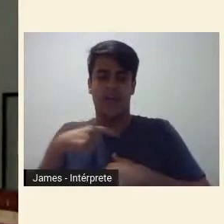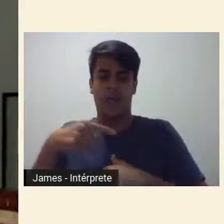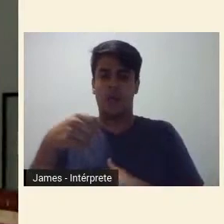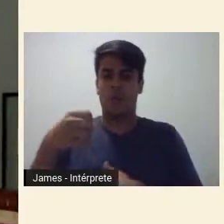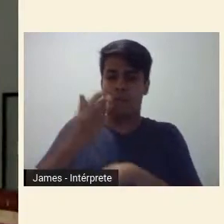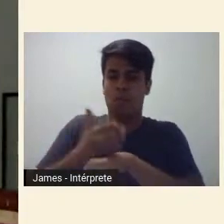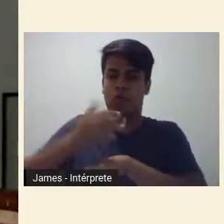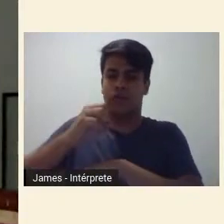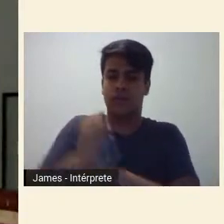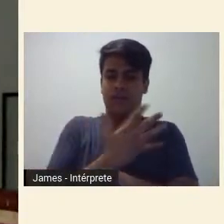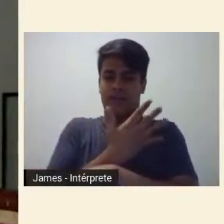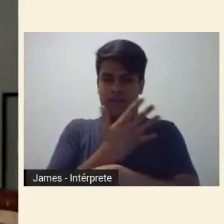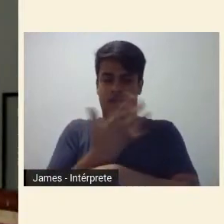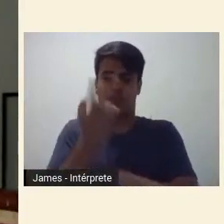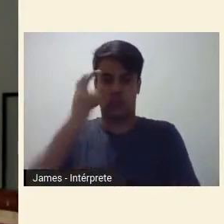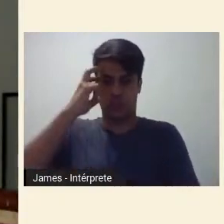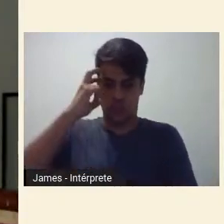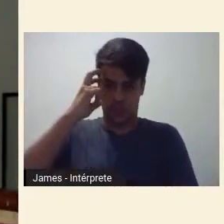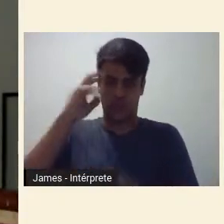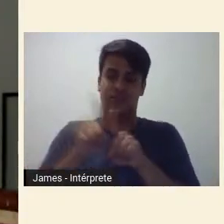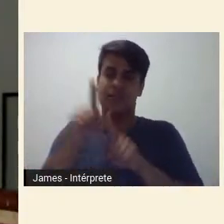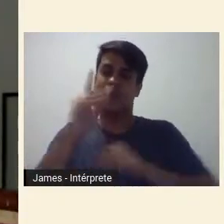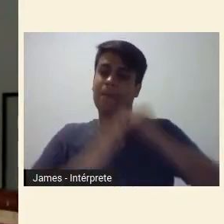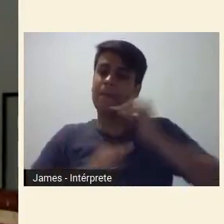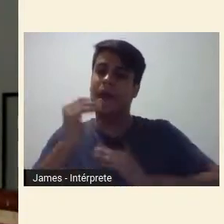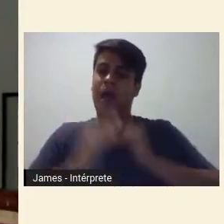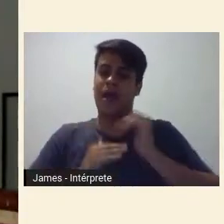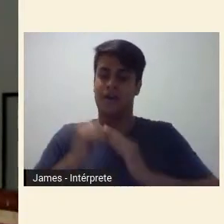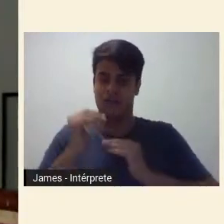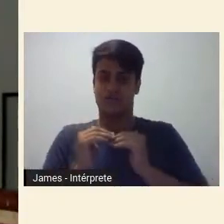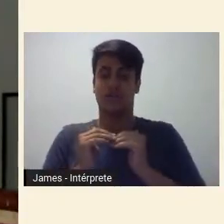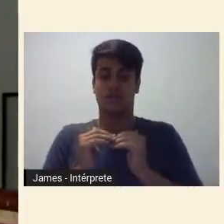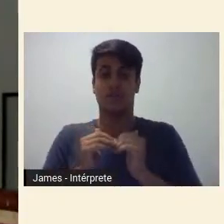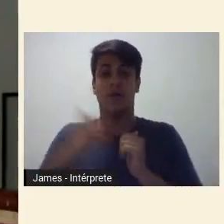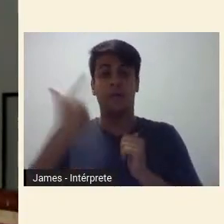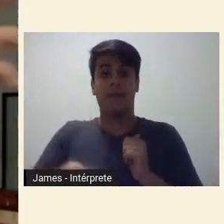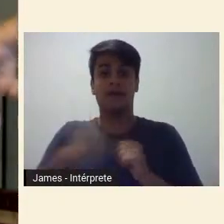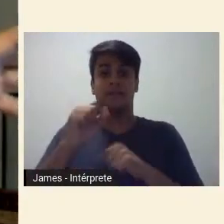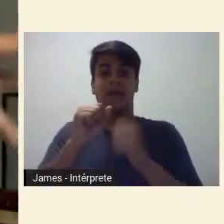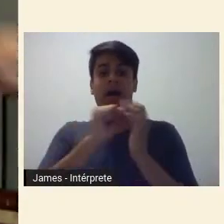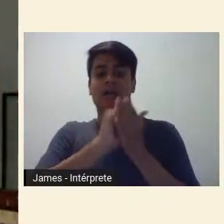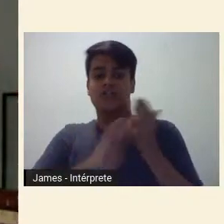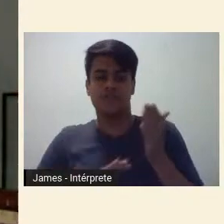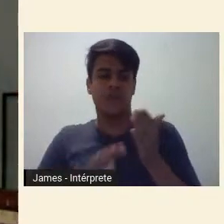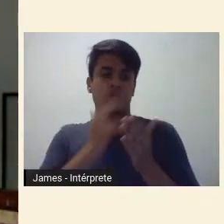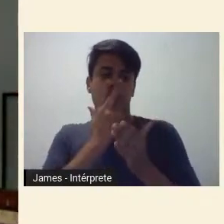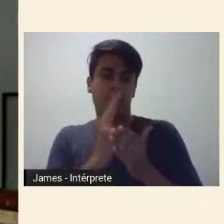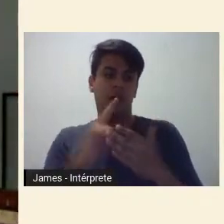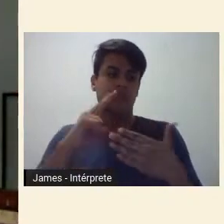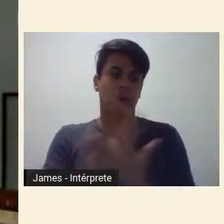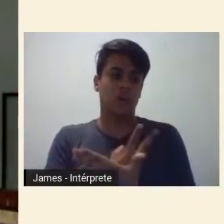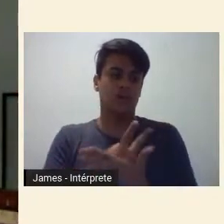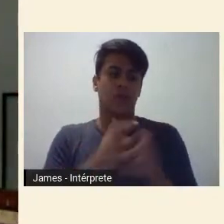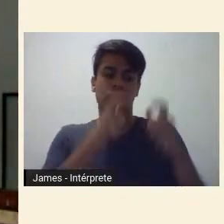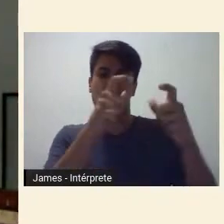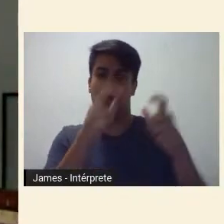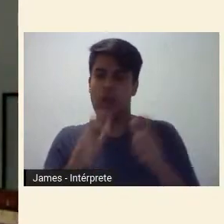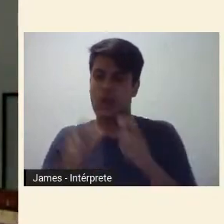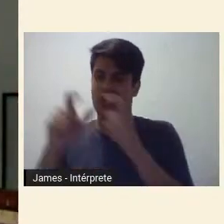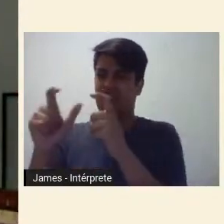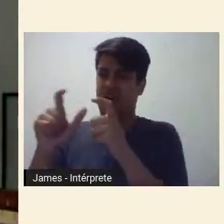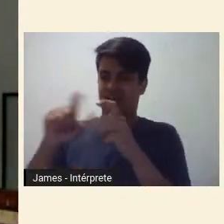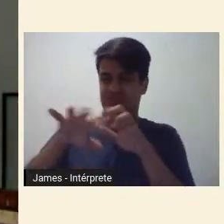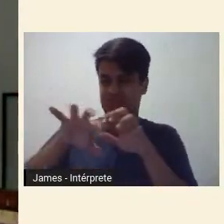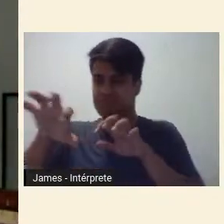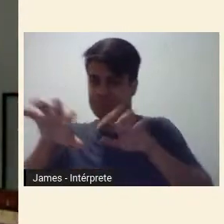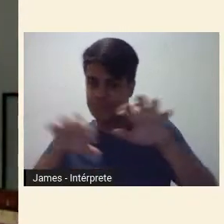com suas práticas culturais cosmopolitas e a série de atividades que ocorriam de formas isoladas em ilhas viradas para o Atlântico e o mundo,